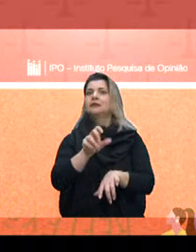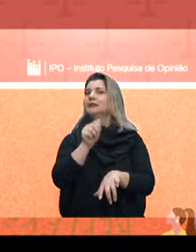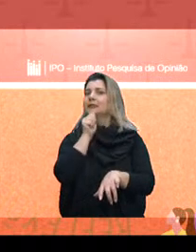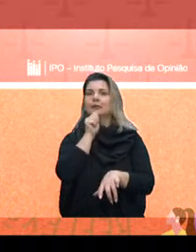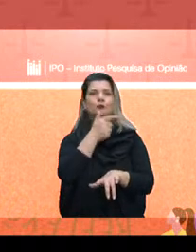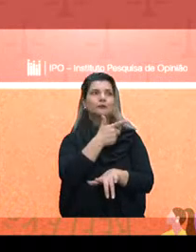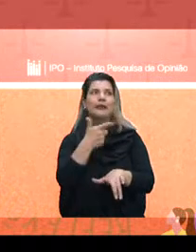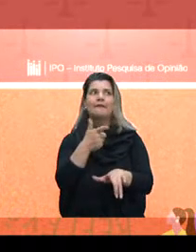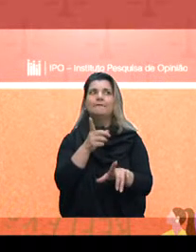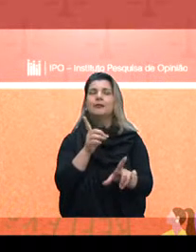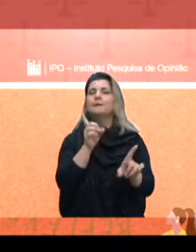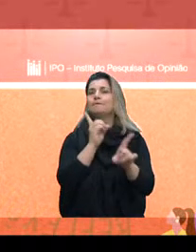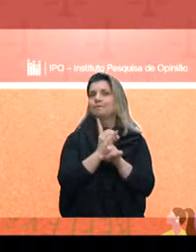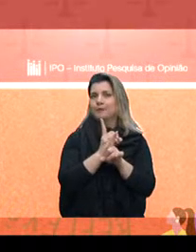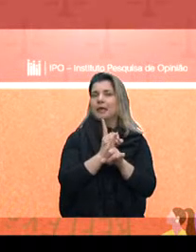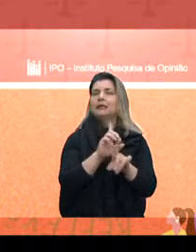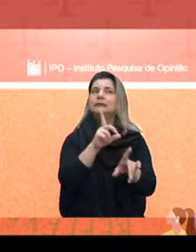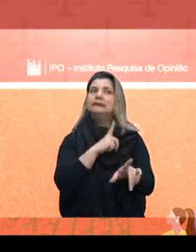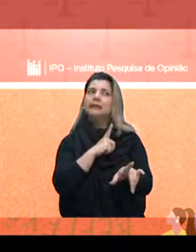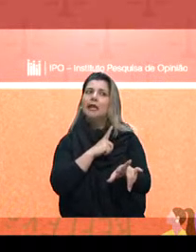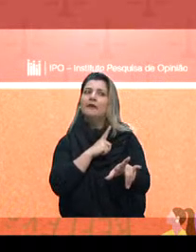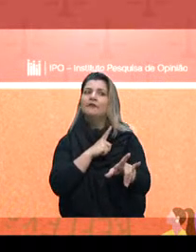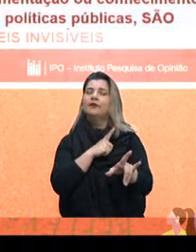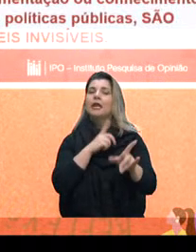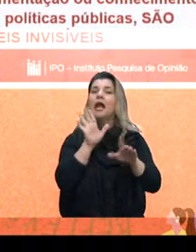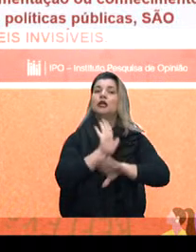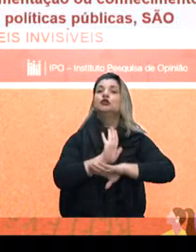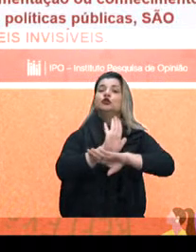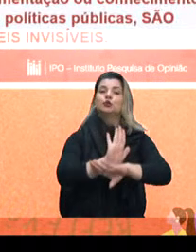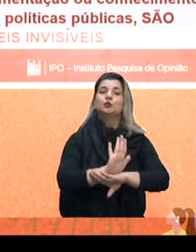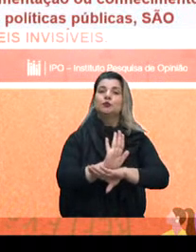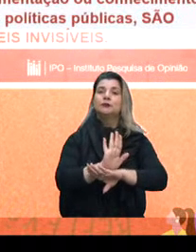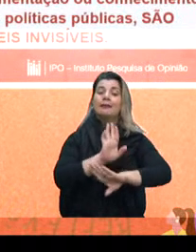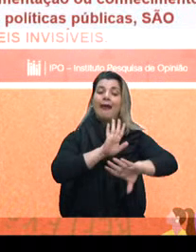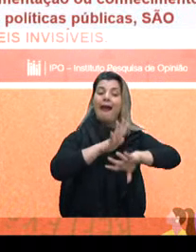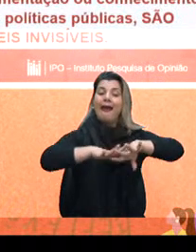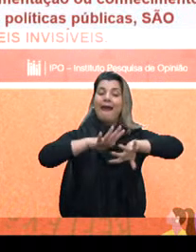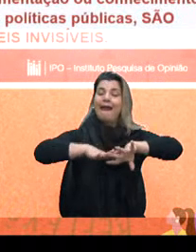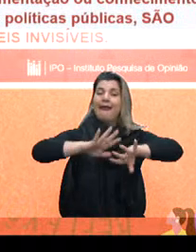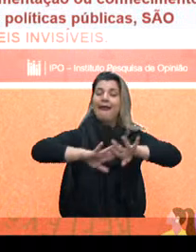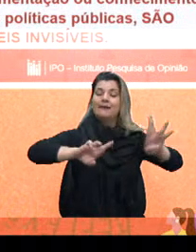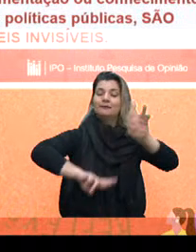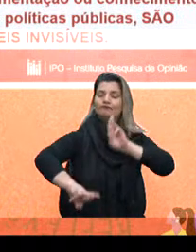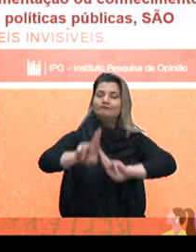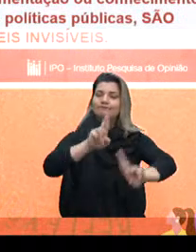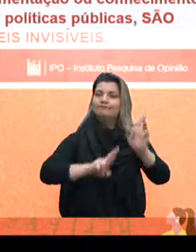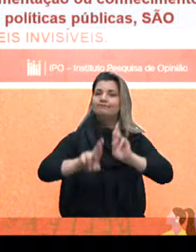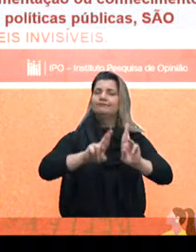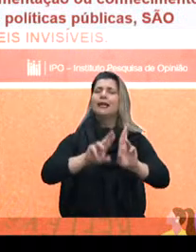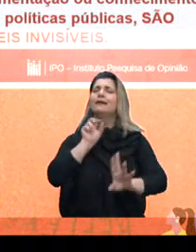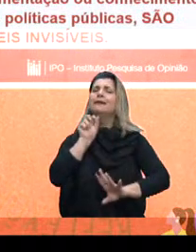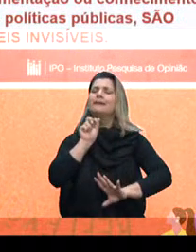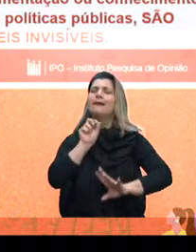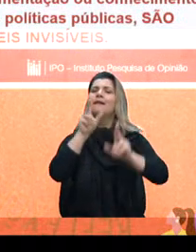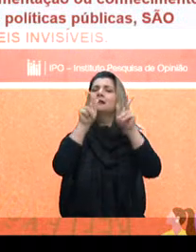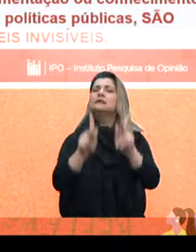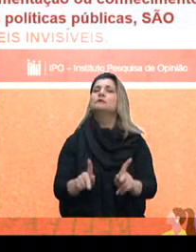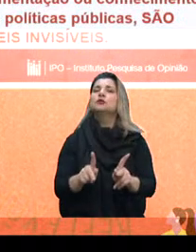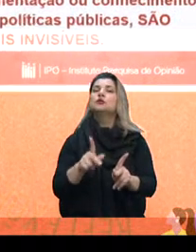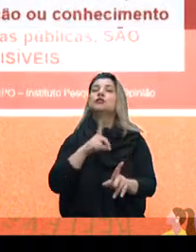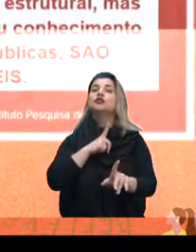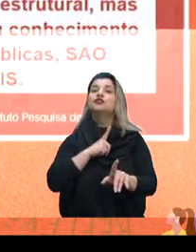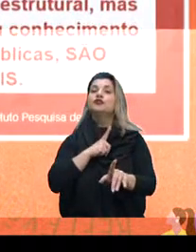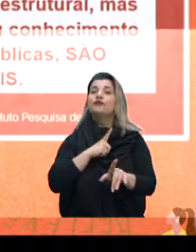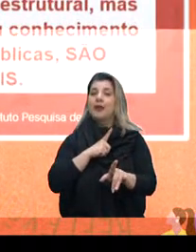ajuda do seu entorno, da sua rede de relacionamento. Quem são essas que tiveram temporária não oficial, que o